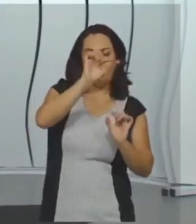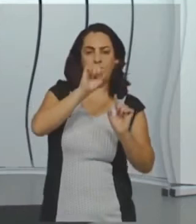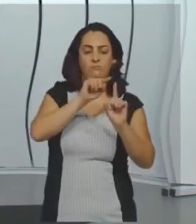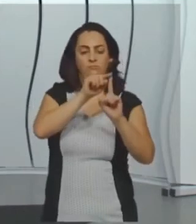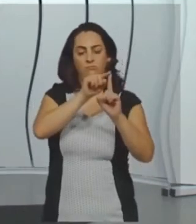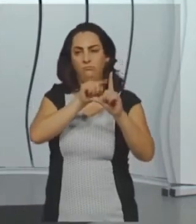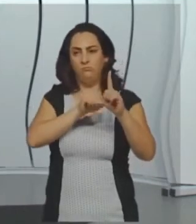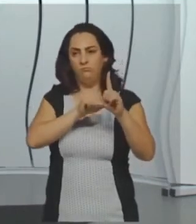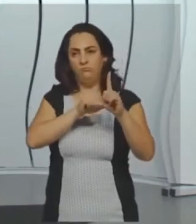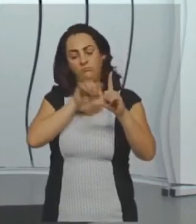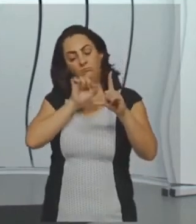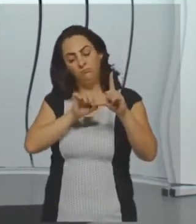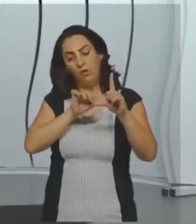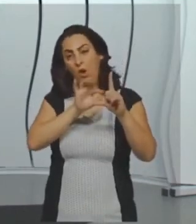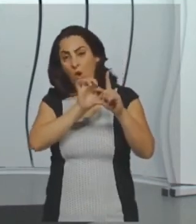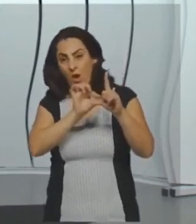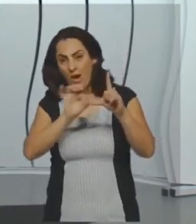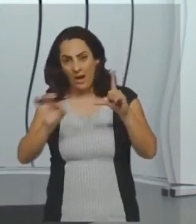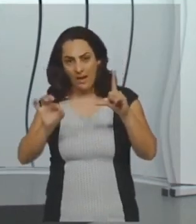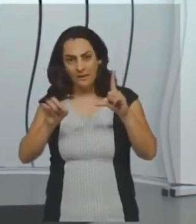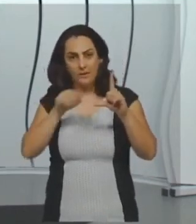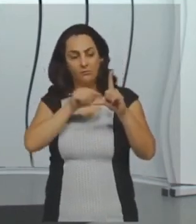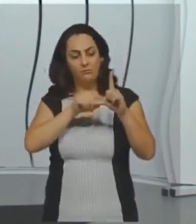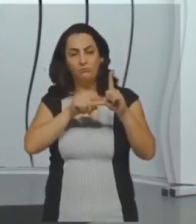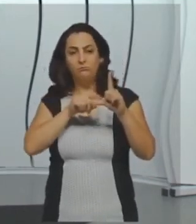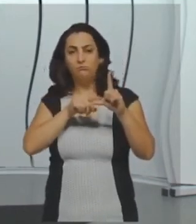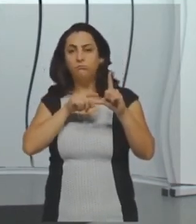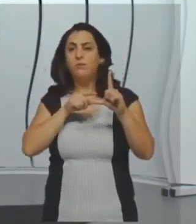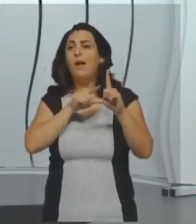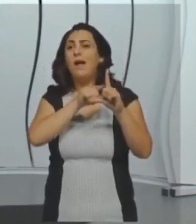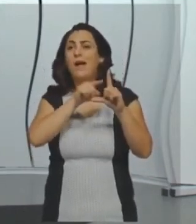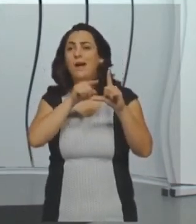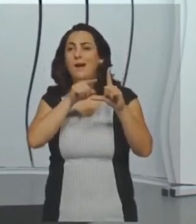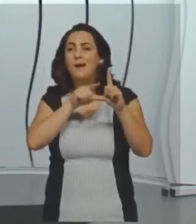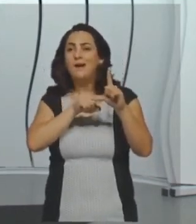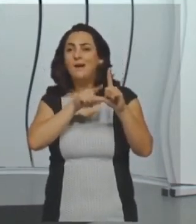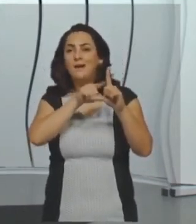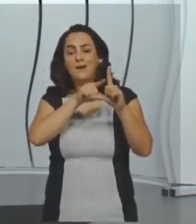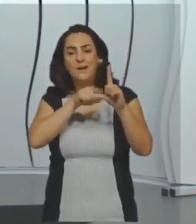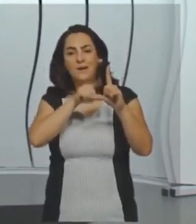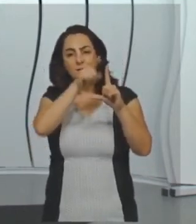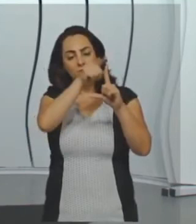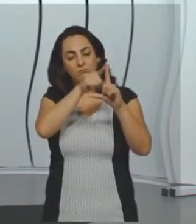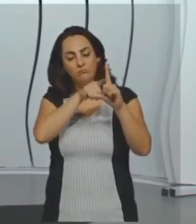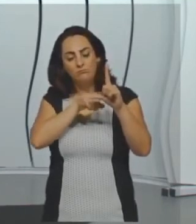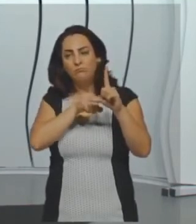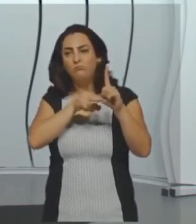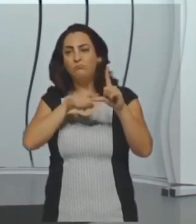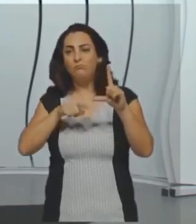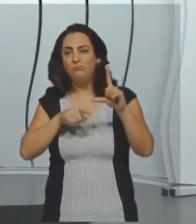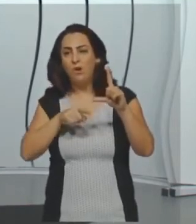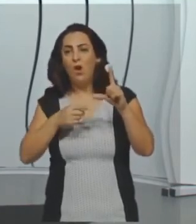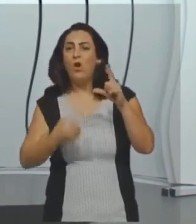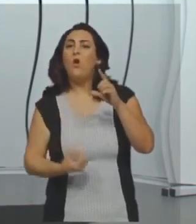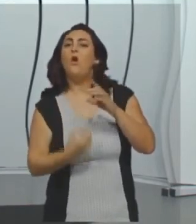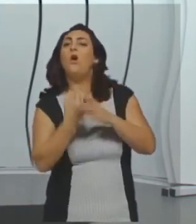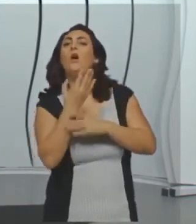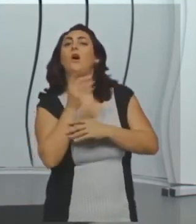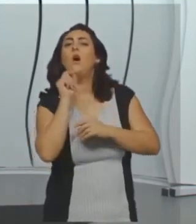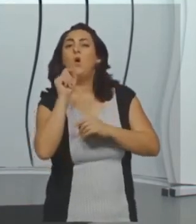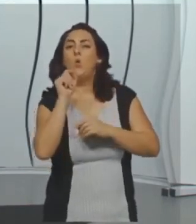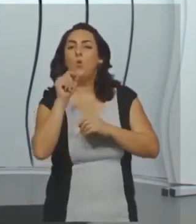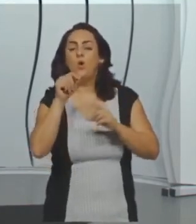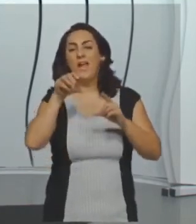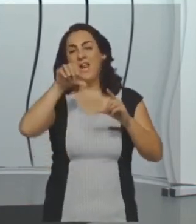um segmento de reta perpendicular, né, formando esse ângulo, que é 90 graus,